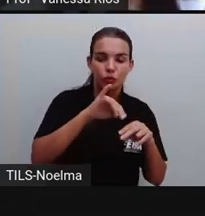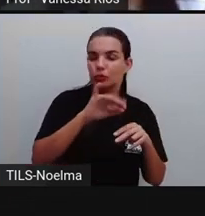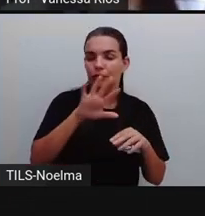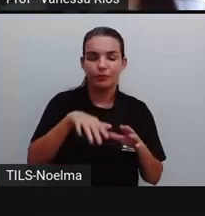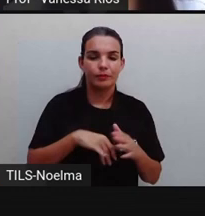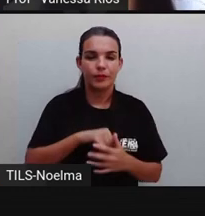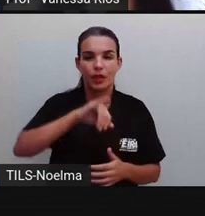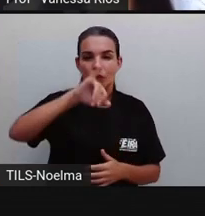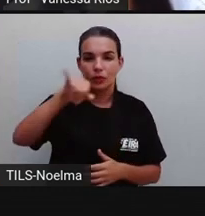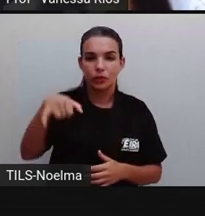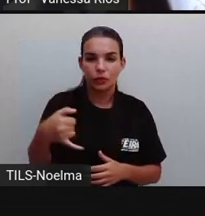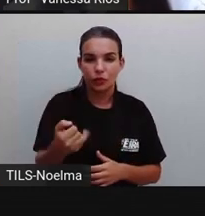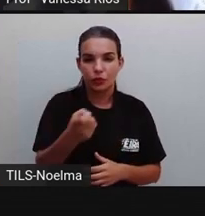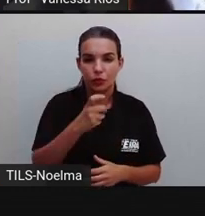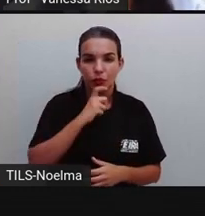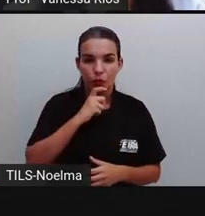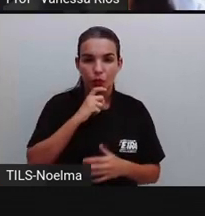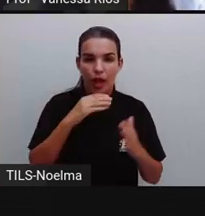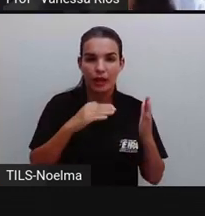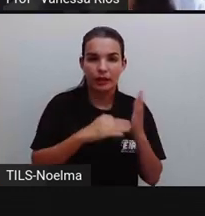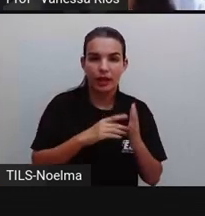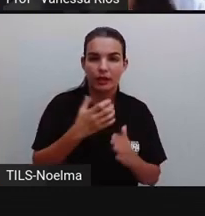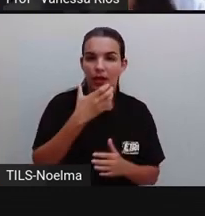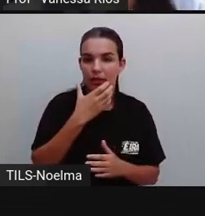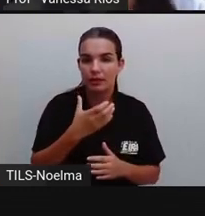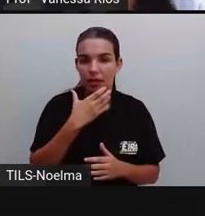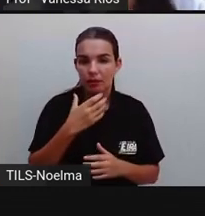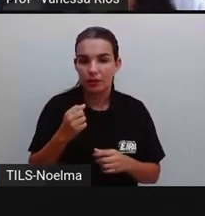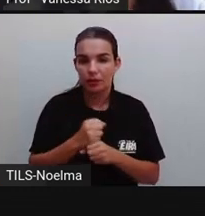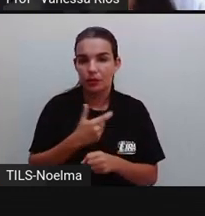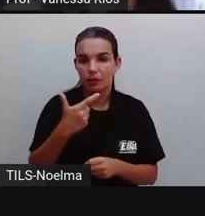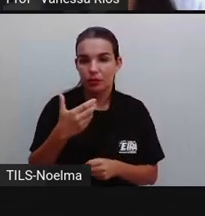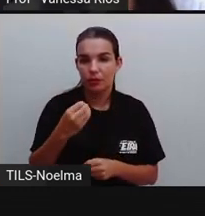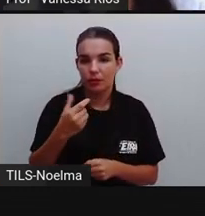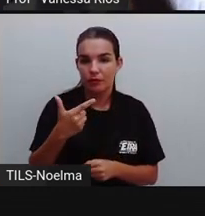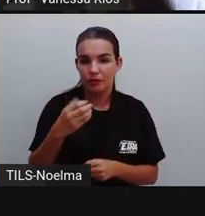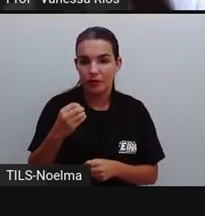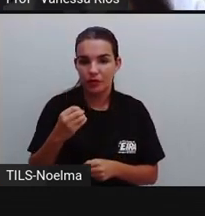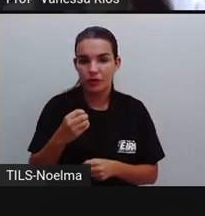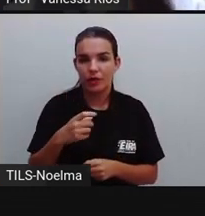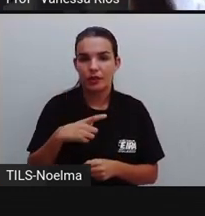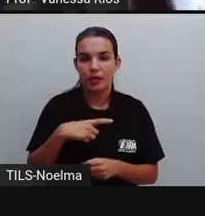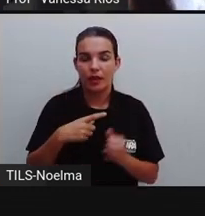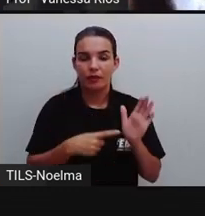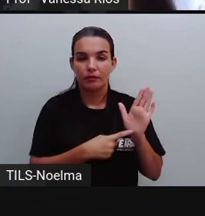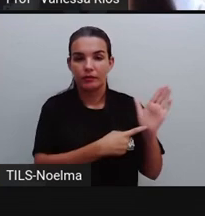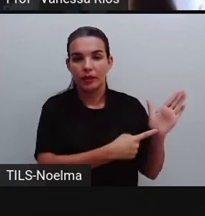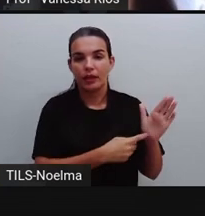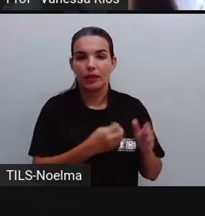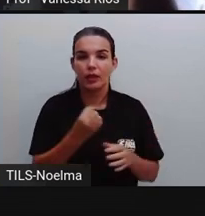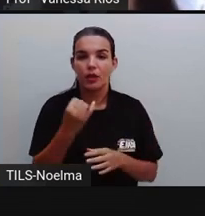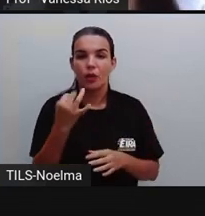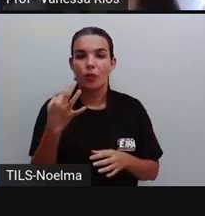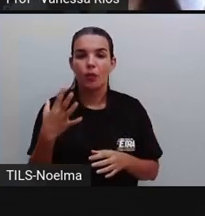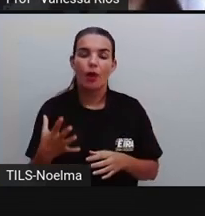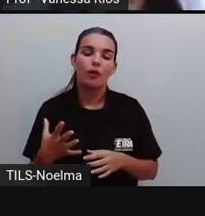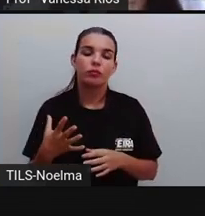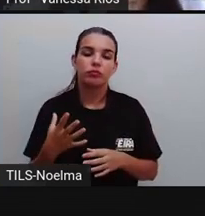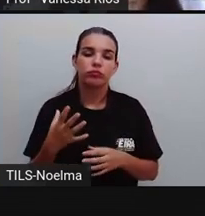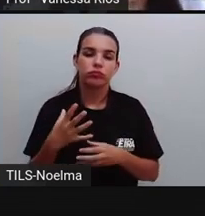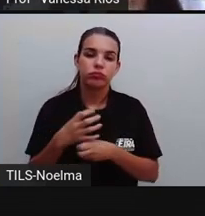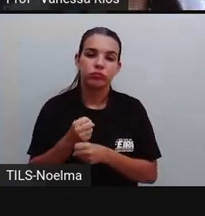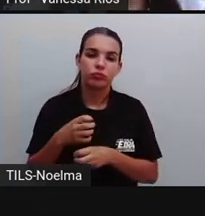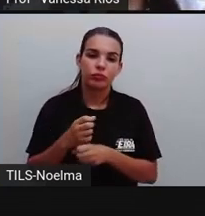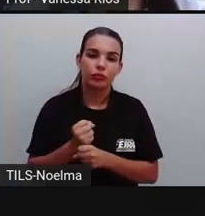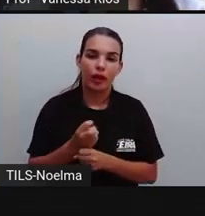2020 está representado pelo gráfico. Qual o consumo de energia nos três primeiros meses?